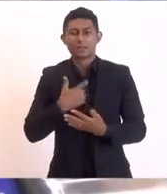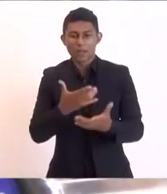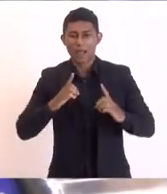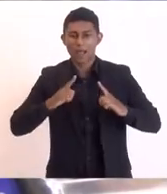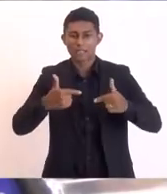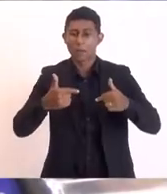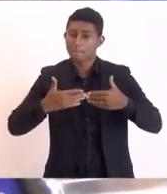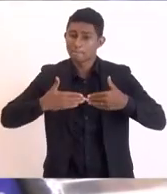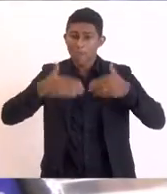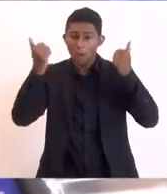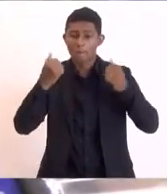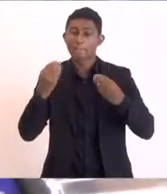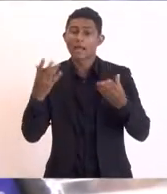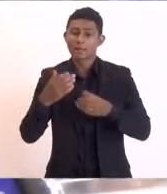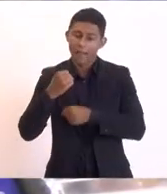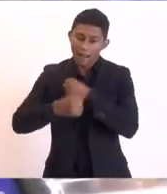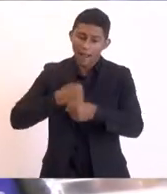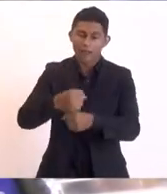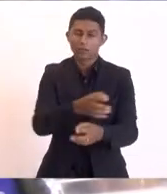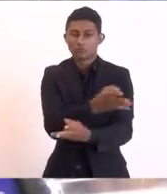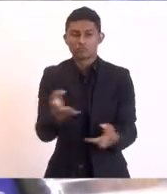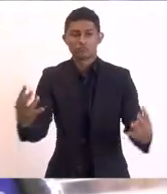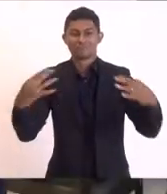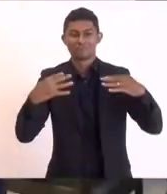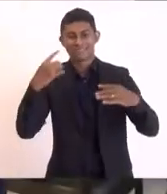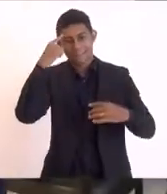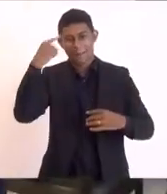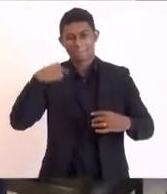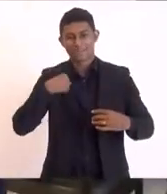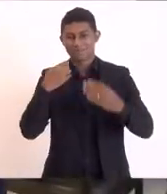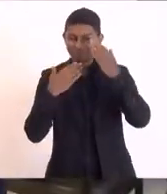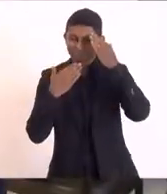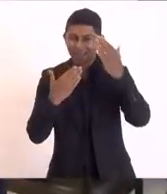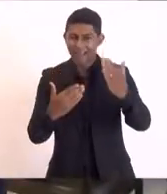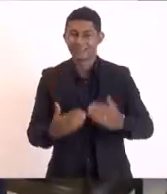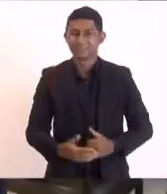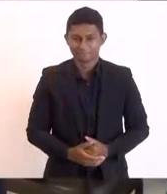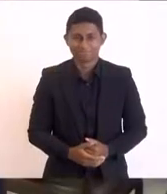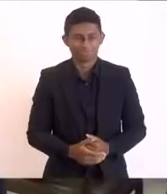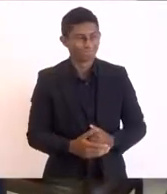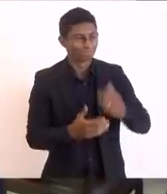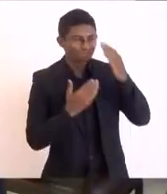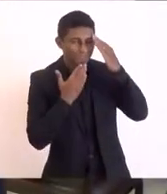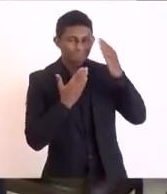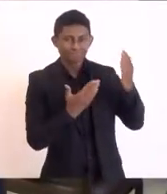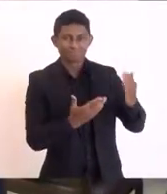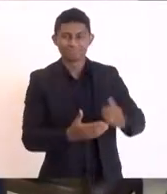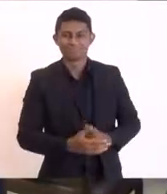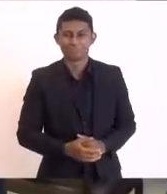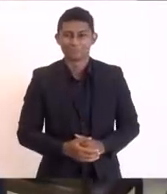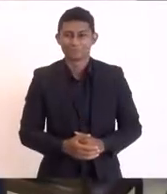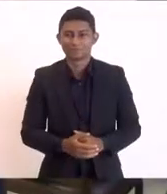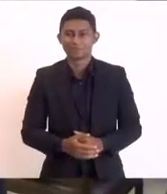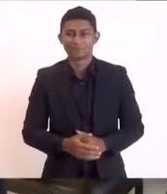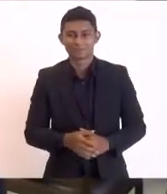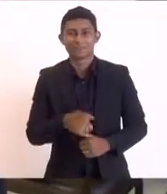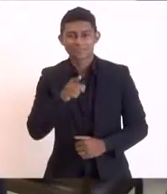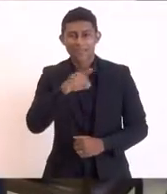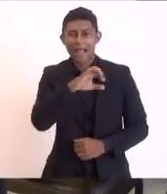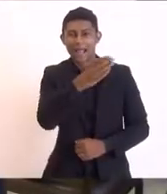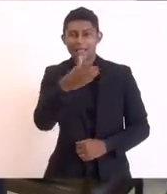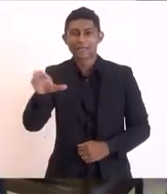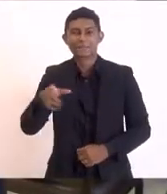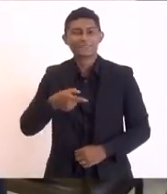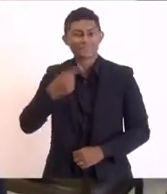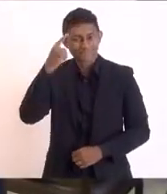para que daqui a alguns anos eu seja reconhecido muito obrigado André obrigado Ramon dizer que eu conheço o Casimeiro nas nossas